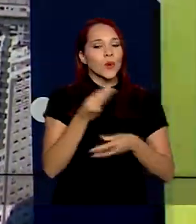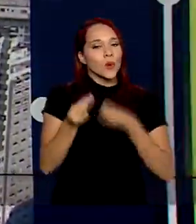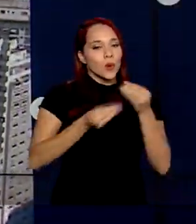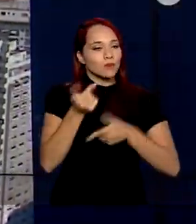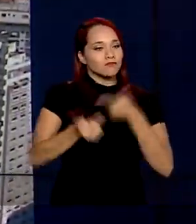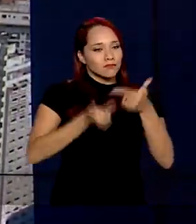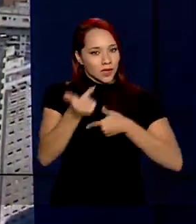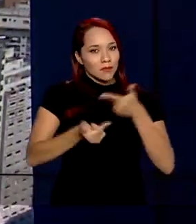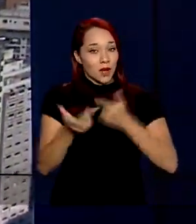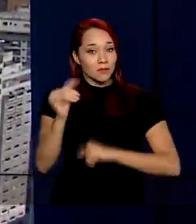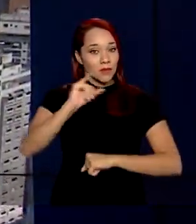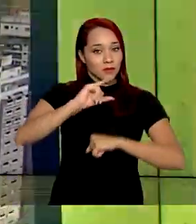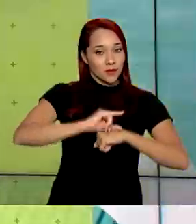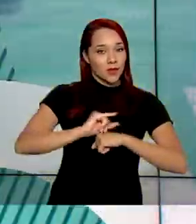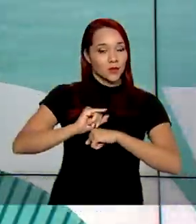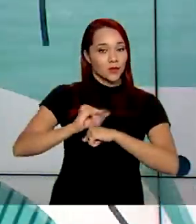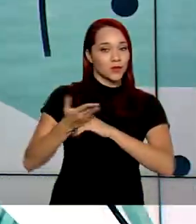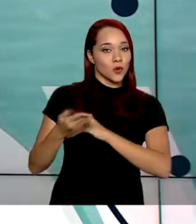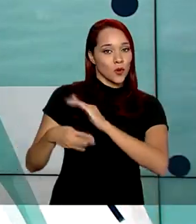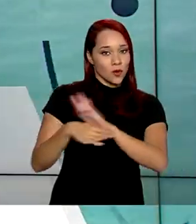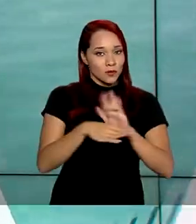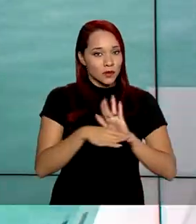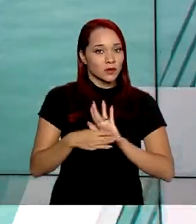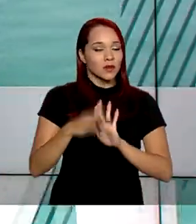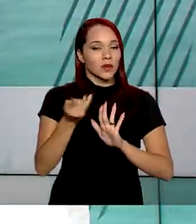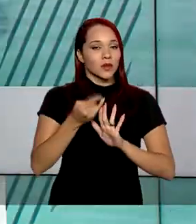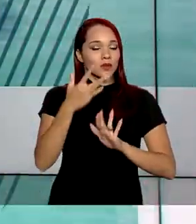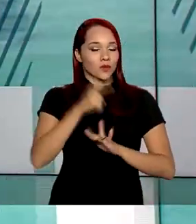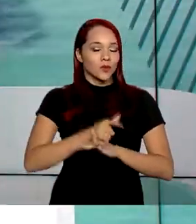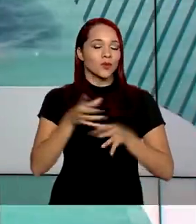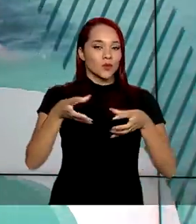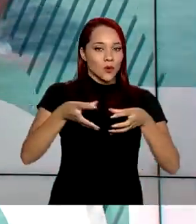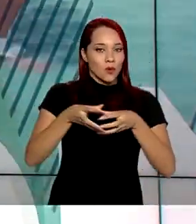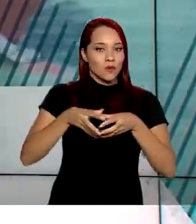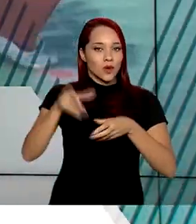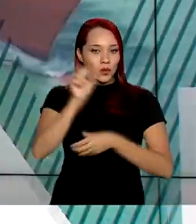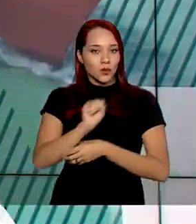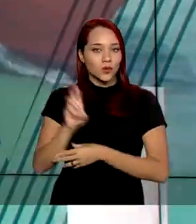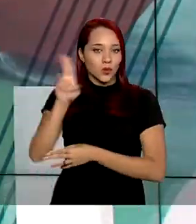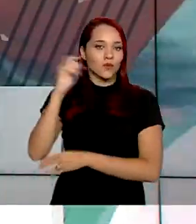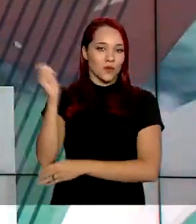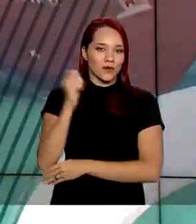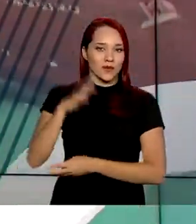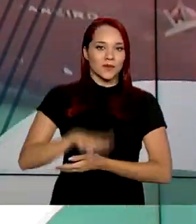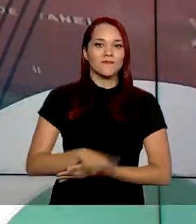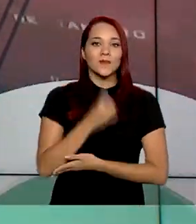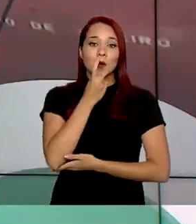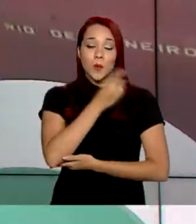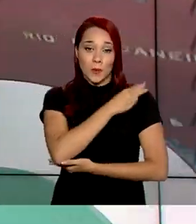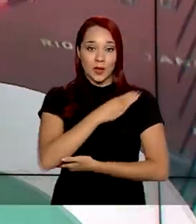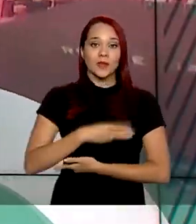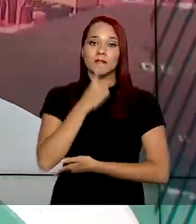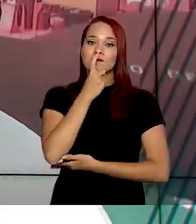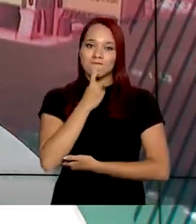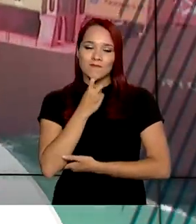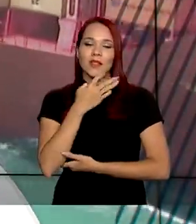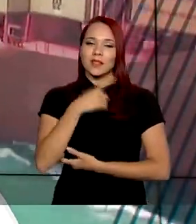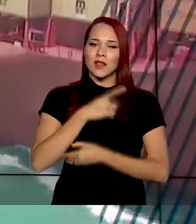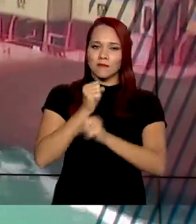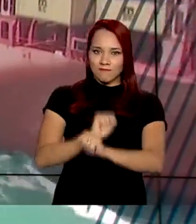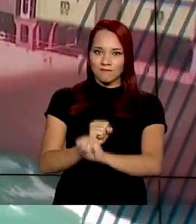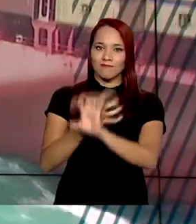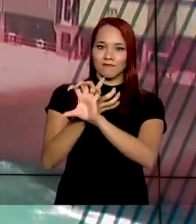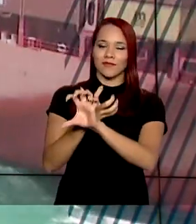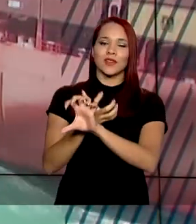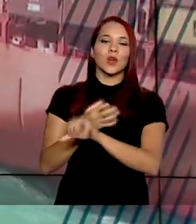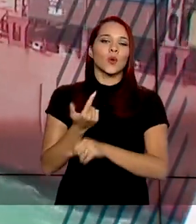pelo Centro de Coordenação de Operação do Comando Conjunto Sul em Porto Alegre. Fernando Azevedo participou ainda de uma videoconferência